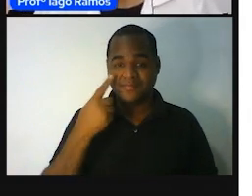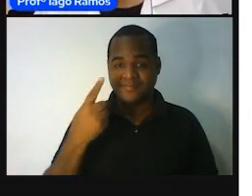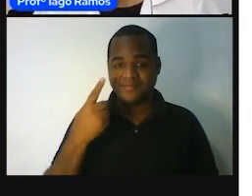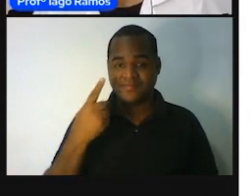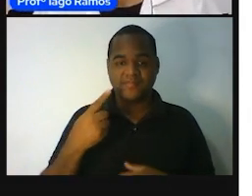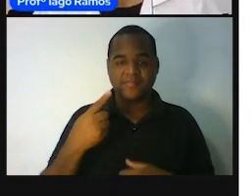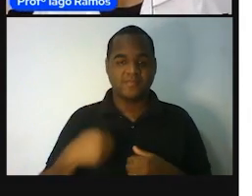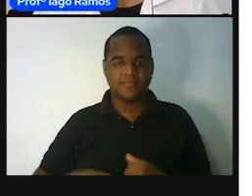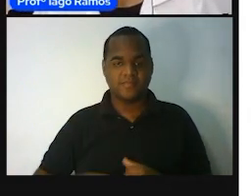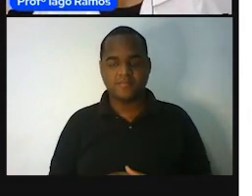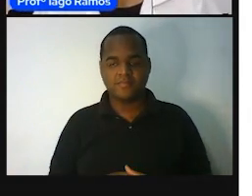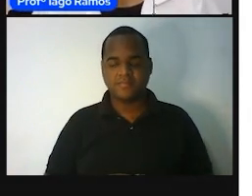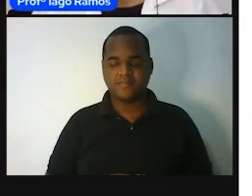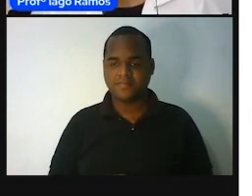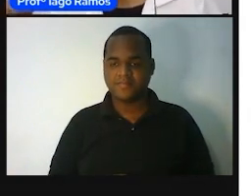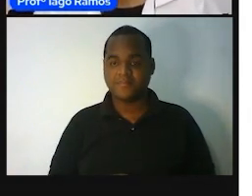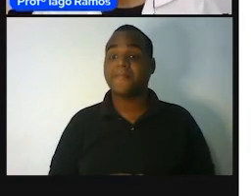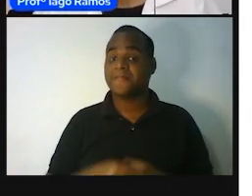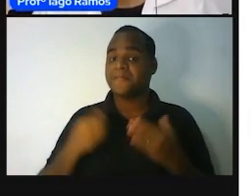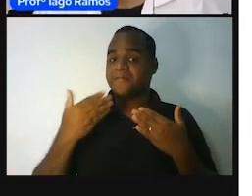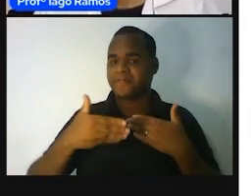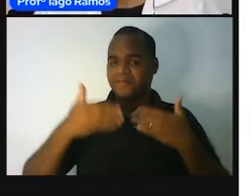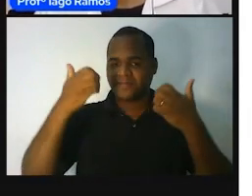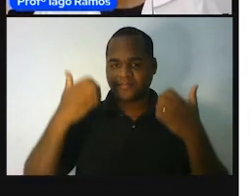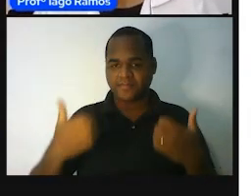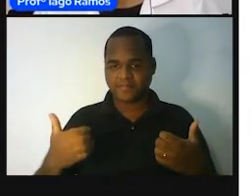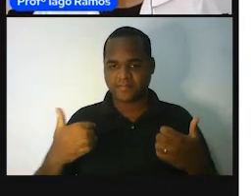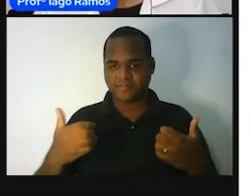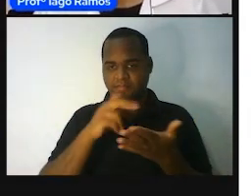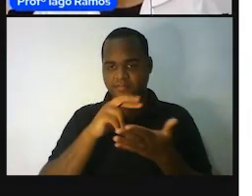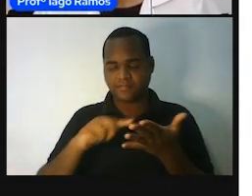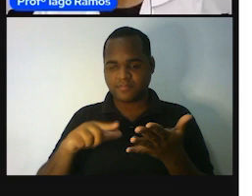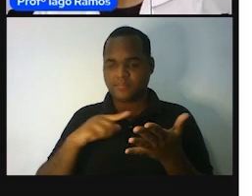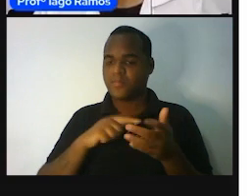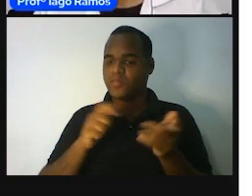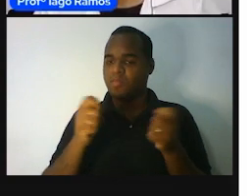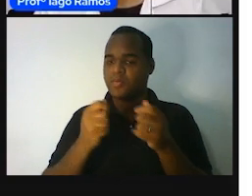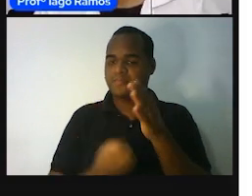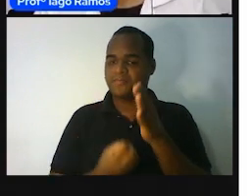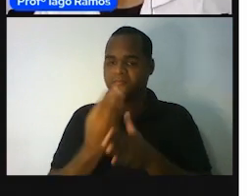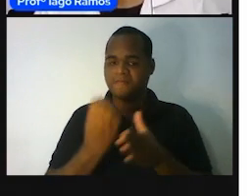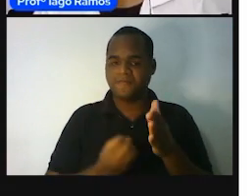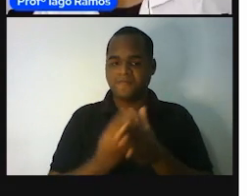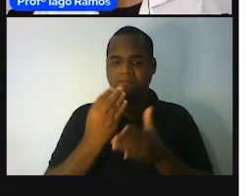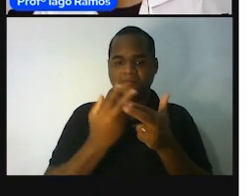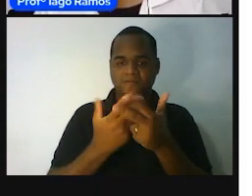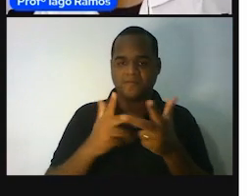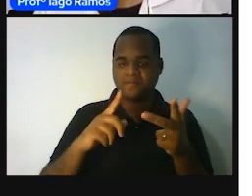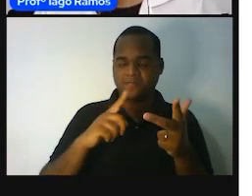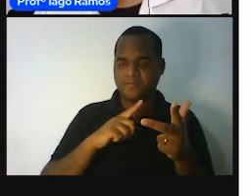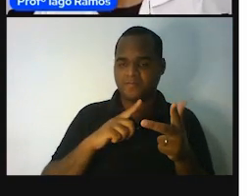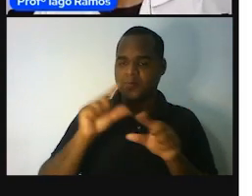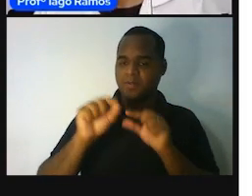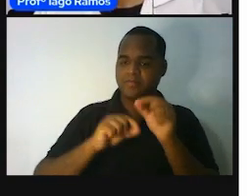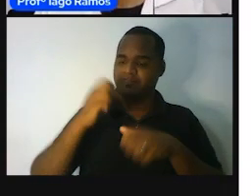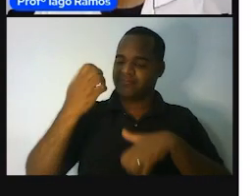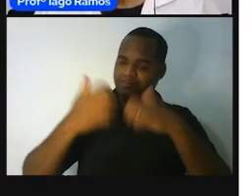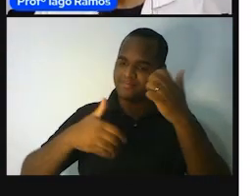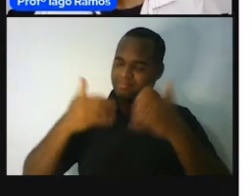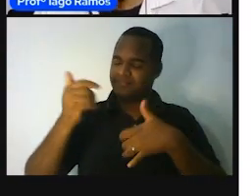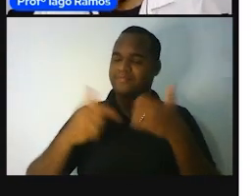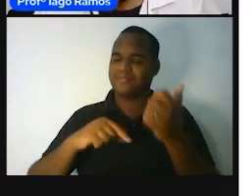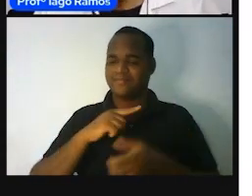gente vai ver nas suas ações que possam aparecer aqui nas nossas aulas com o passado. do que?